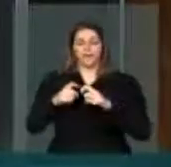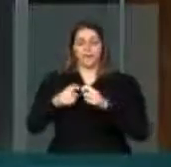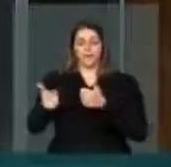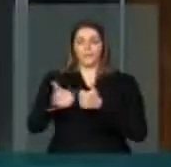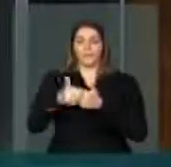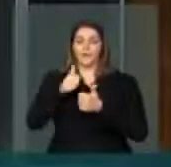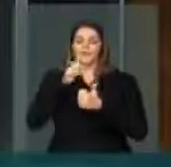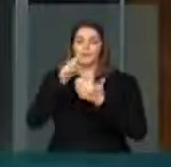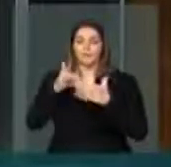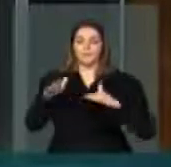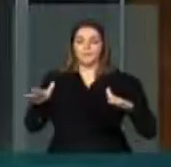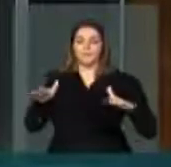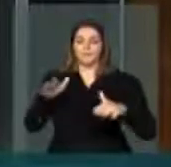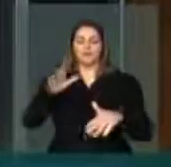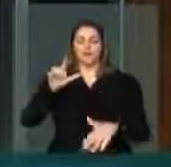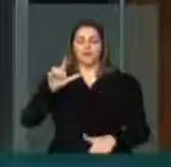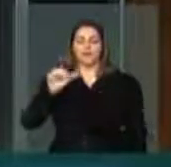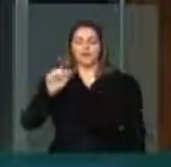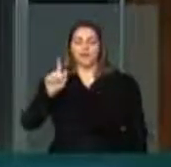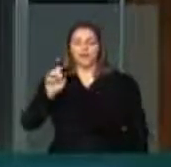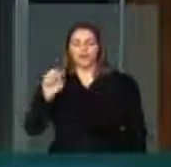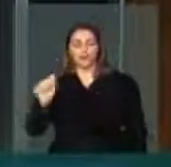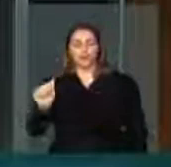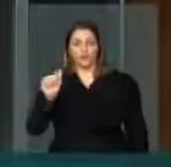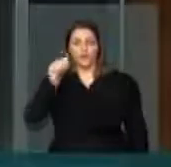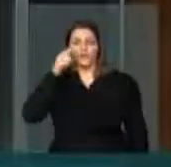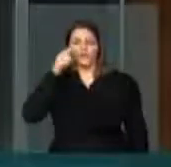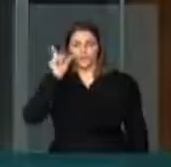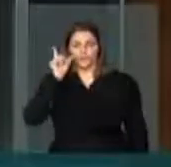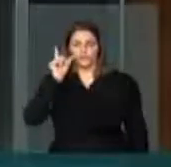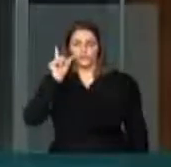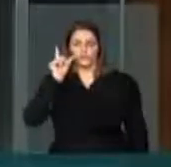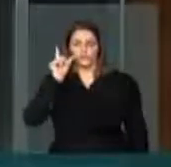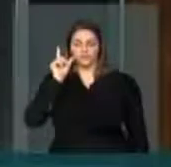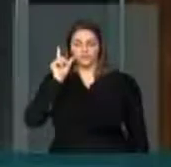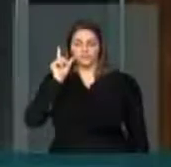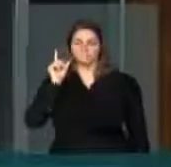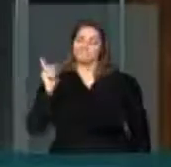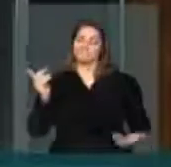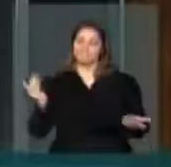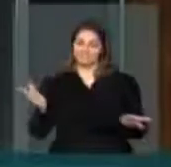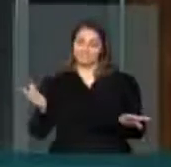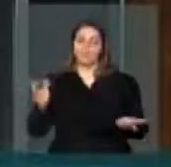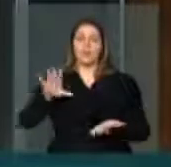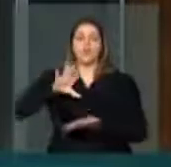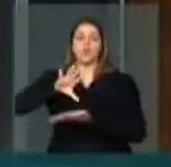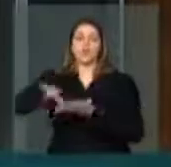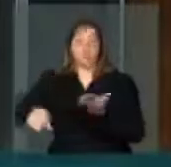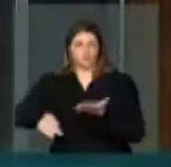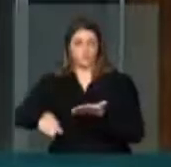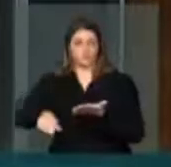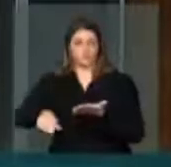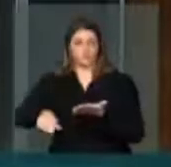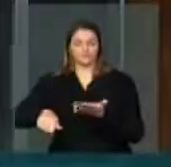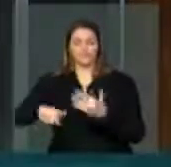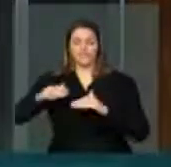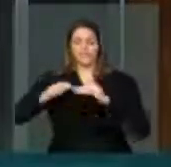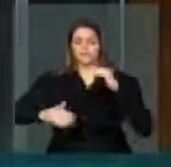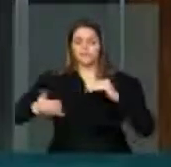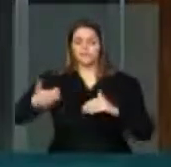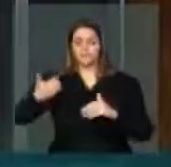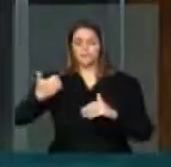da lagoa ontem no Rio de Janeiro. Os ladrões, os menores